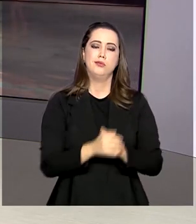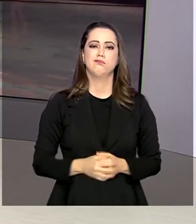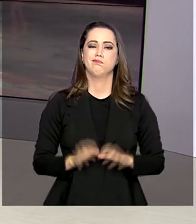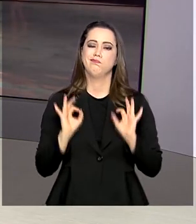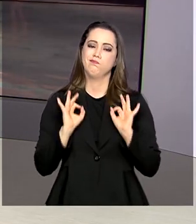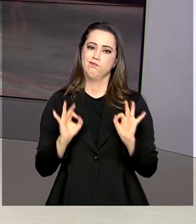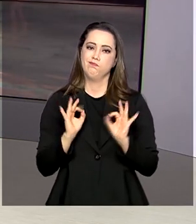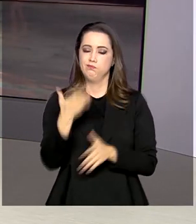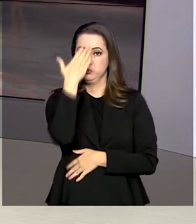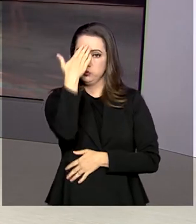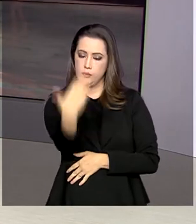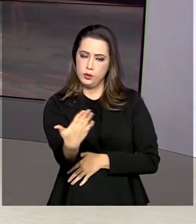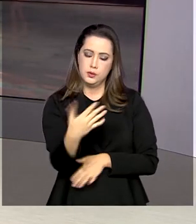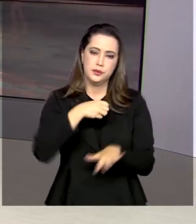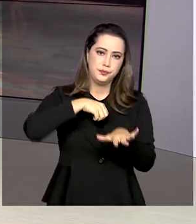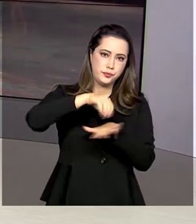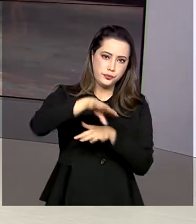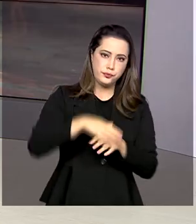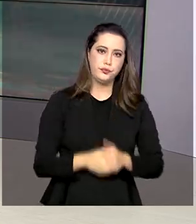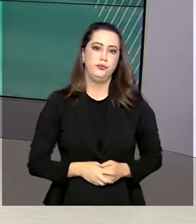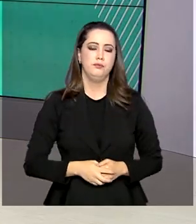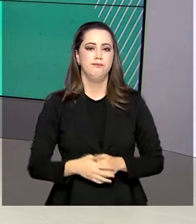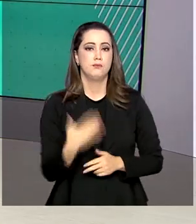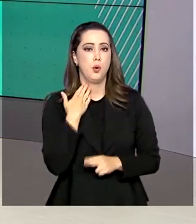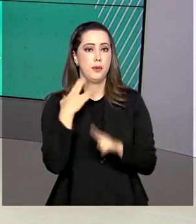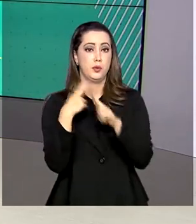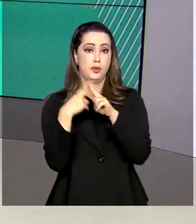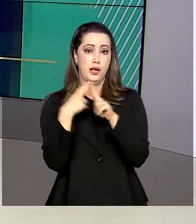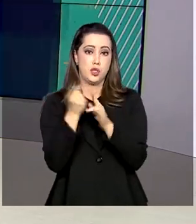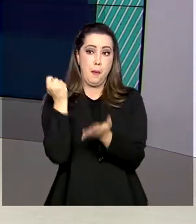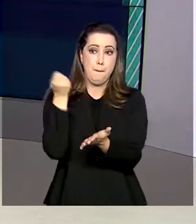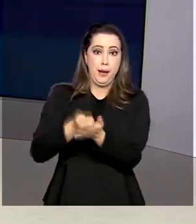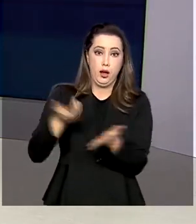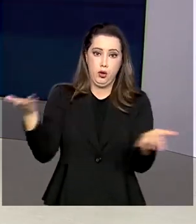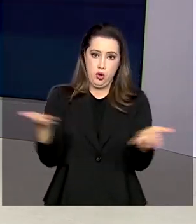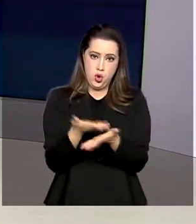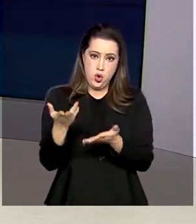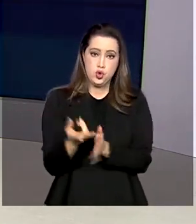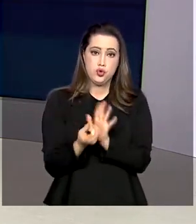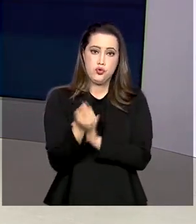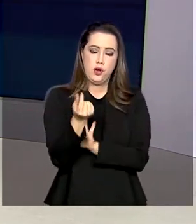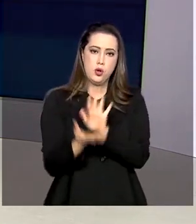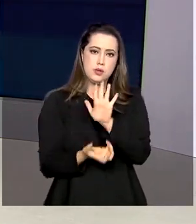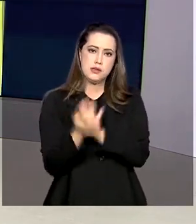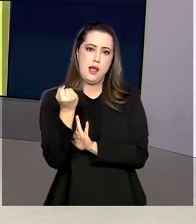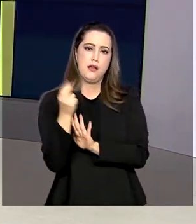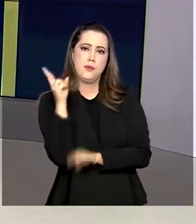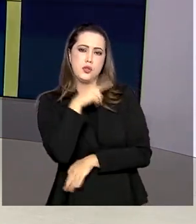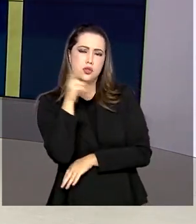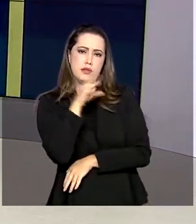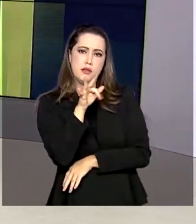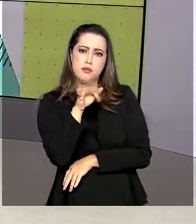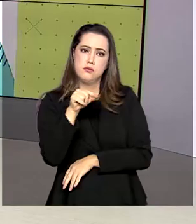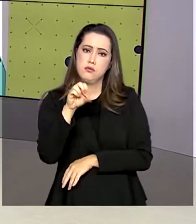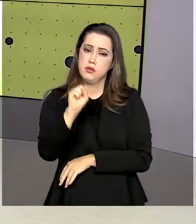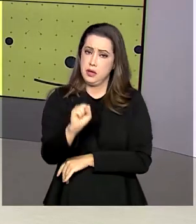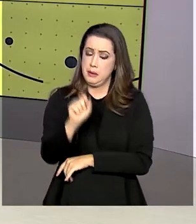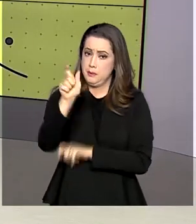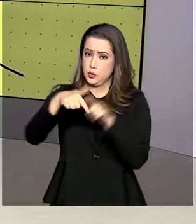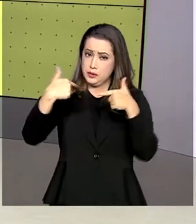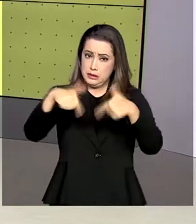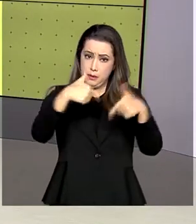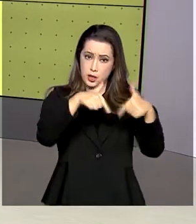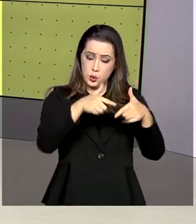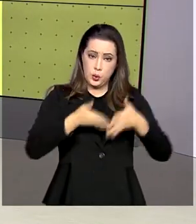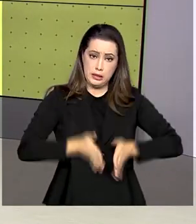pelas informações trazidas aqui. A Caixa Econômica deposita hoje os valores do saque emergencial do FGTS para trabalhadores